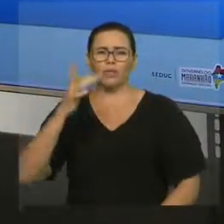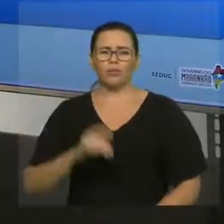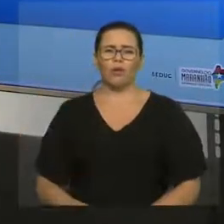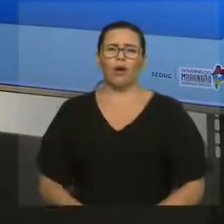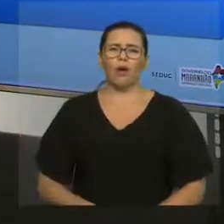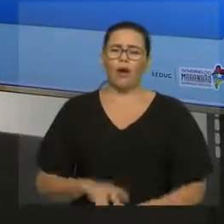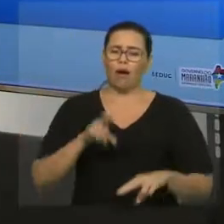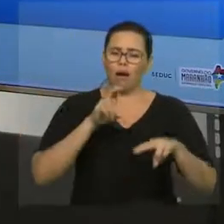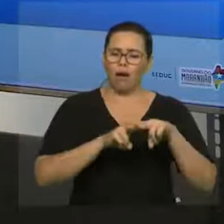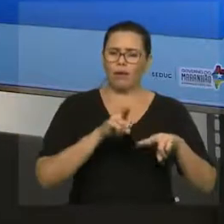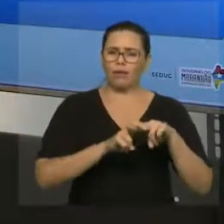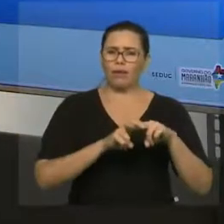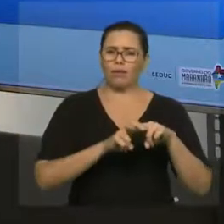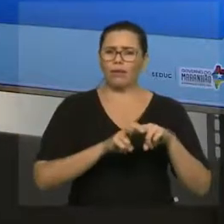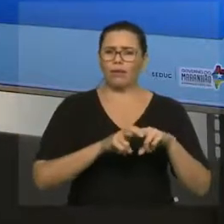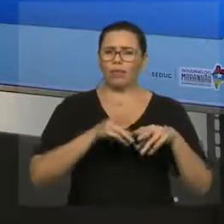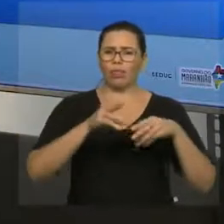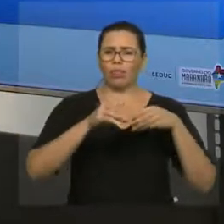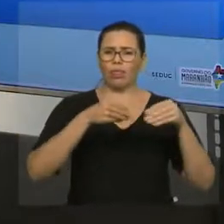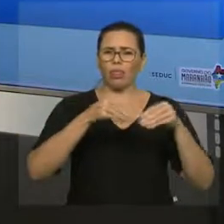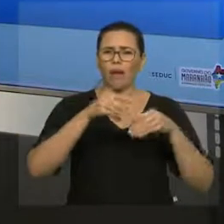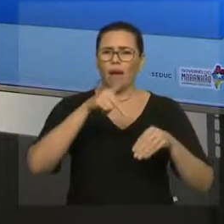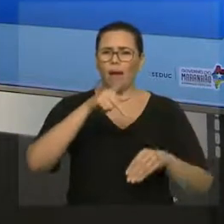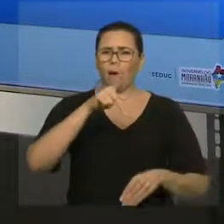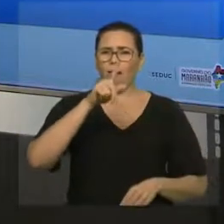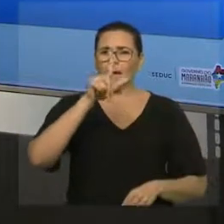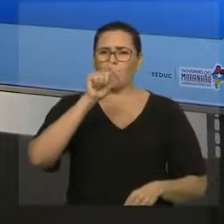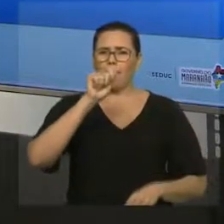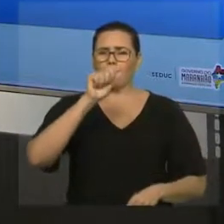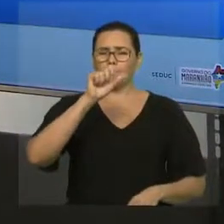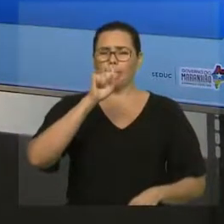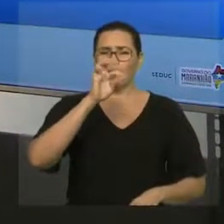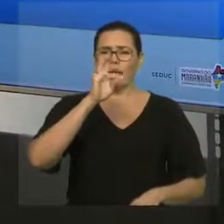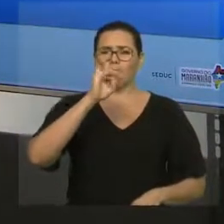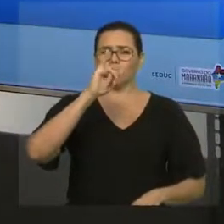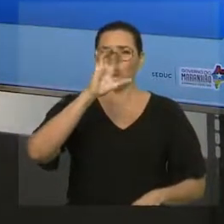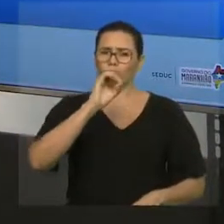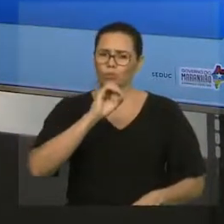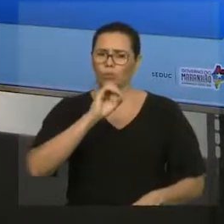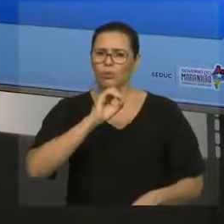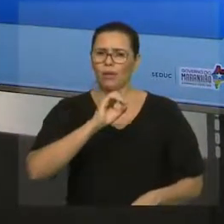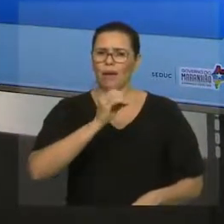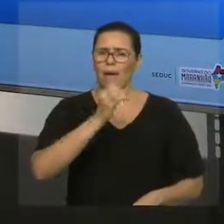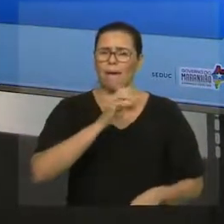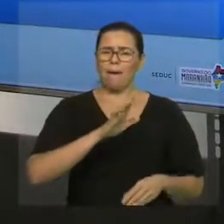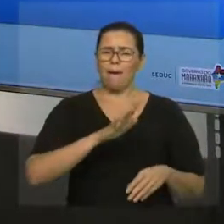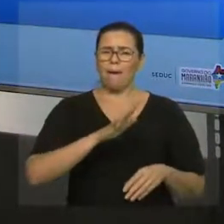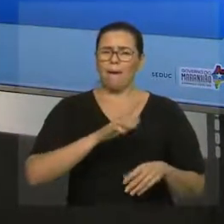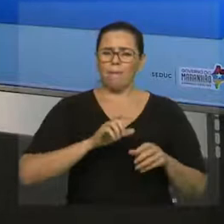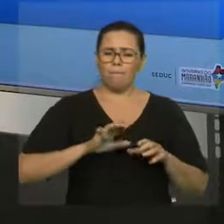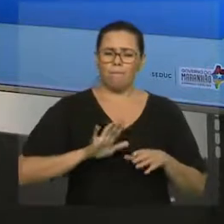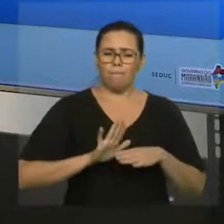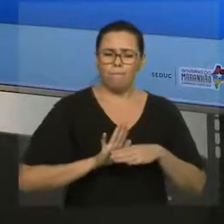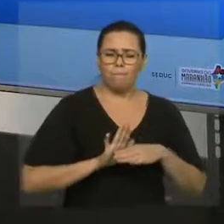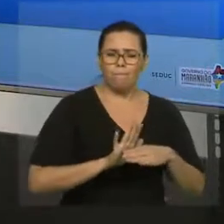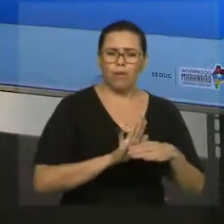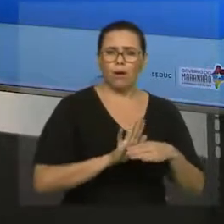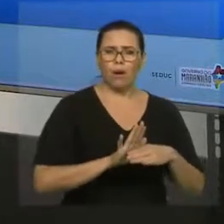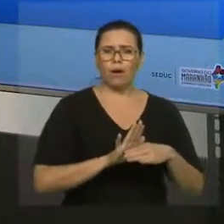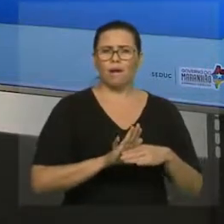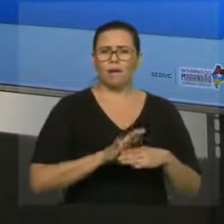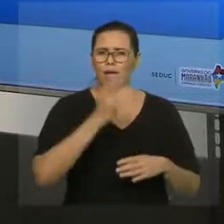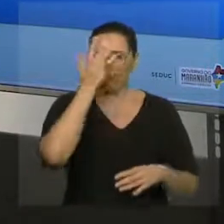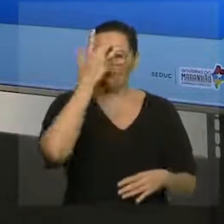plástico ali parada, e eu empurrar essa cadeira e tirar ela do lugar, ou eu chegar próximo de um caminhão